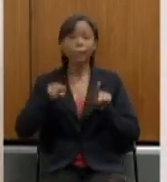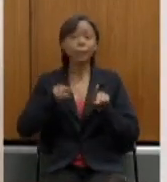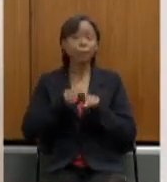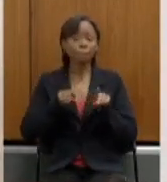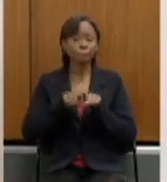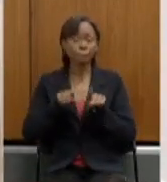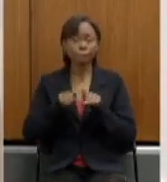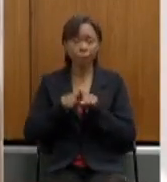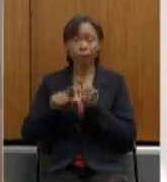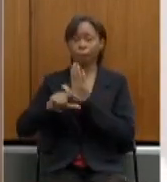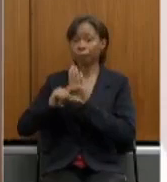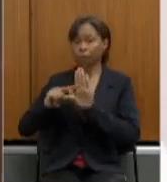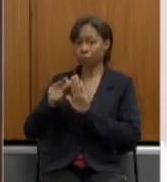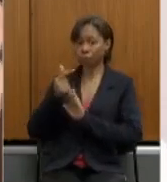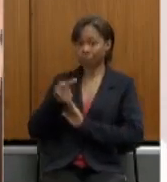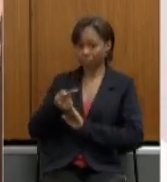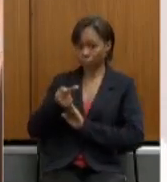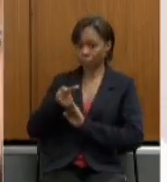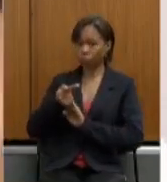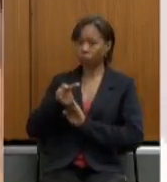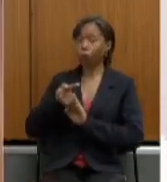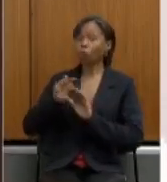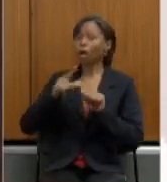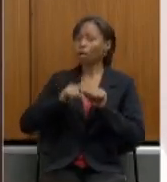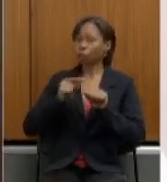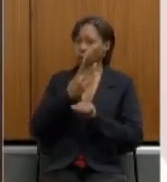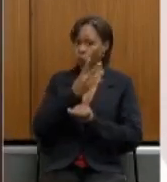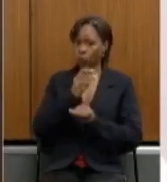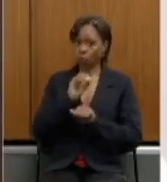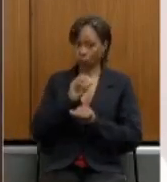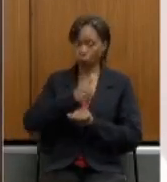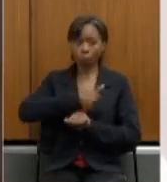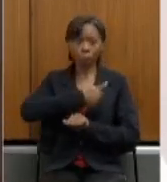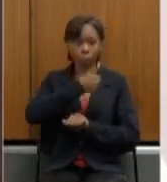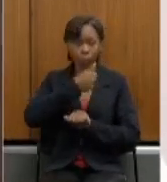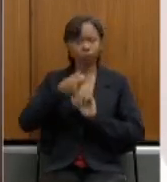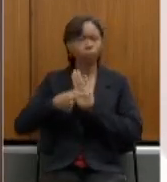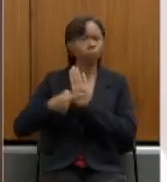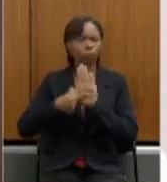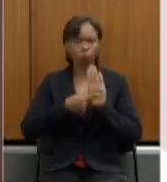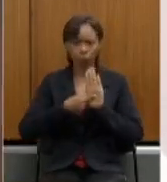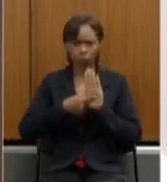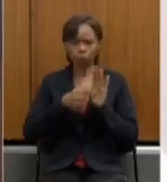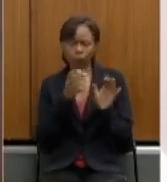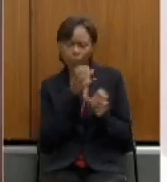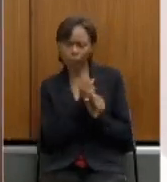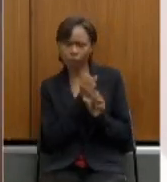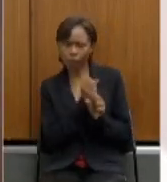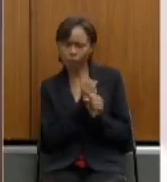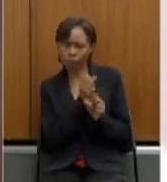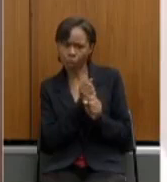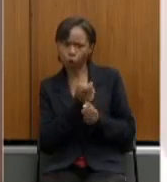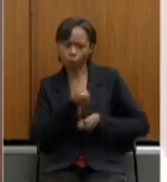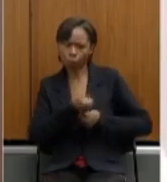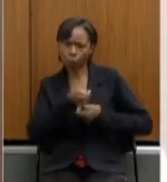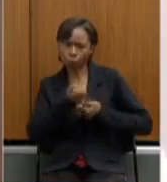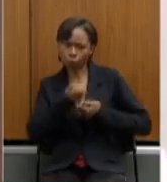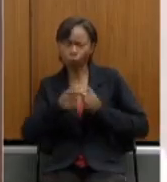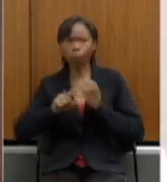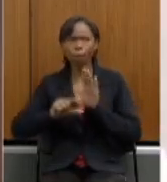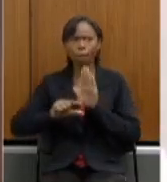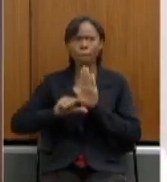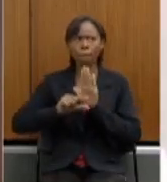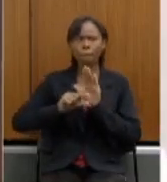sétimo do artigo 40, o primeiro tratando sobre cálculo de benefício, o parágrafo sétimo tratando sobre